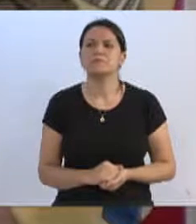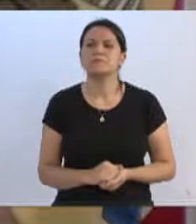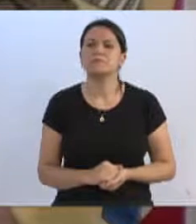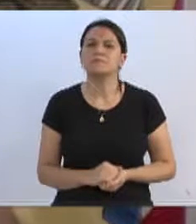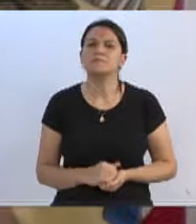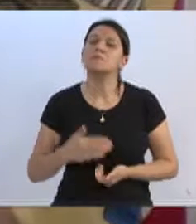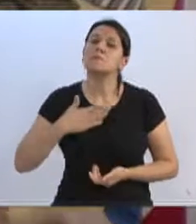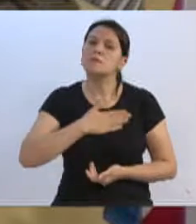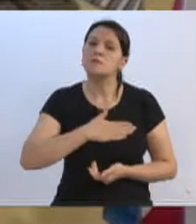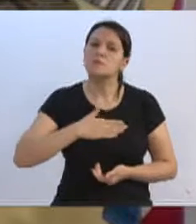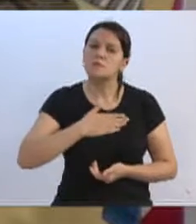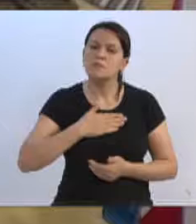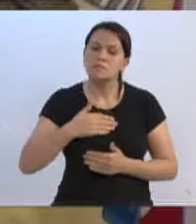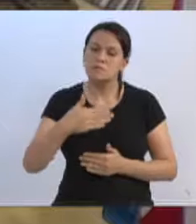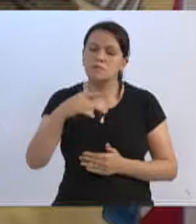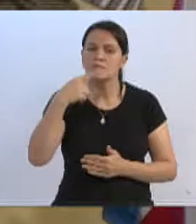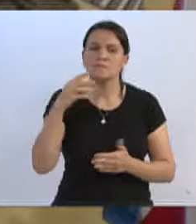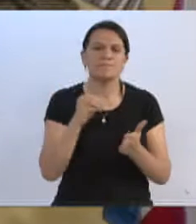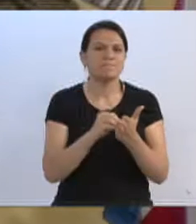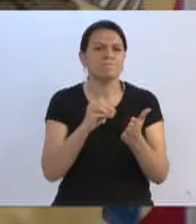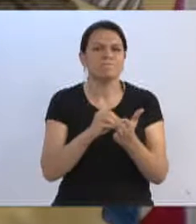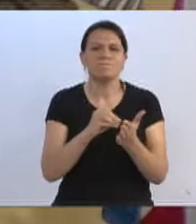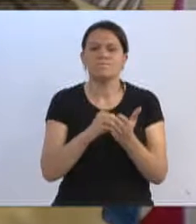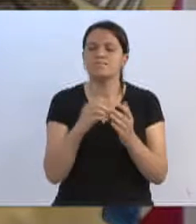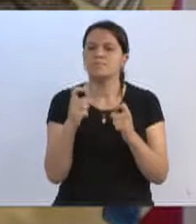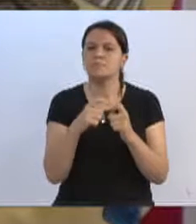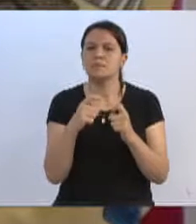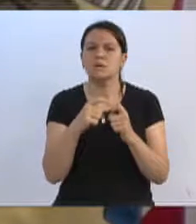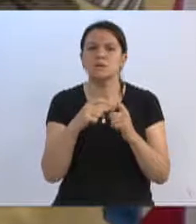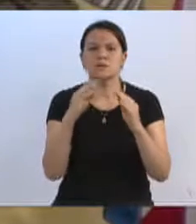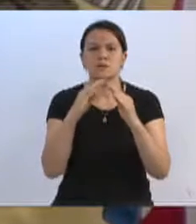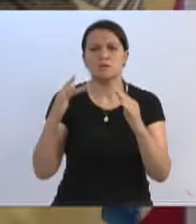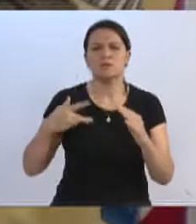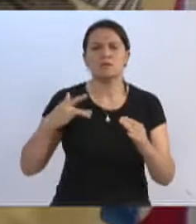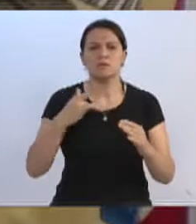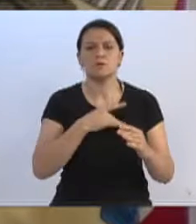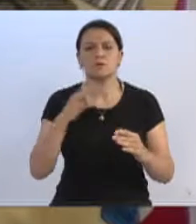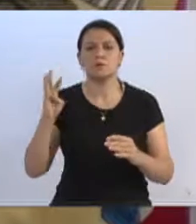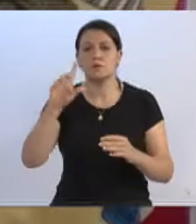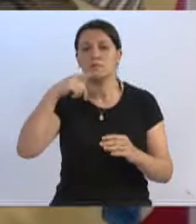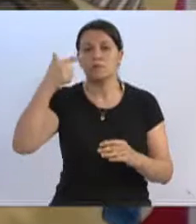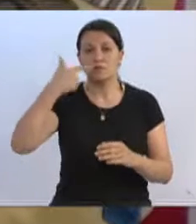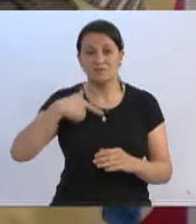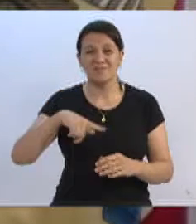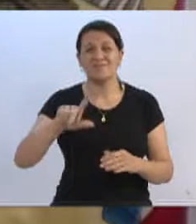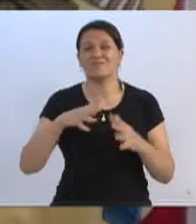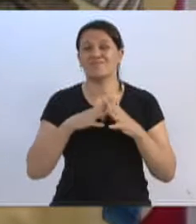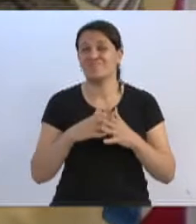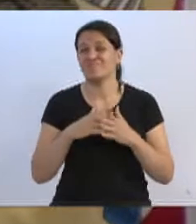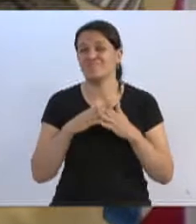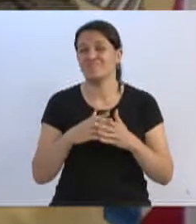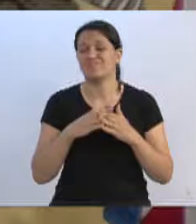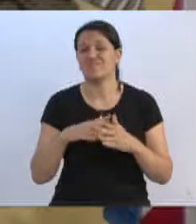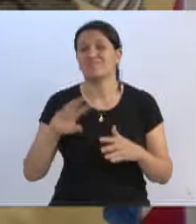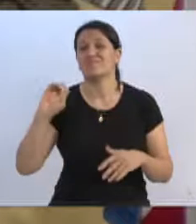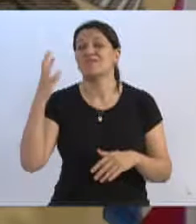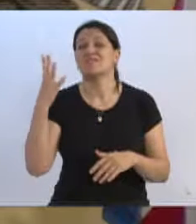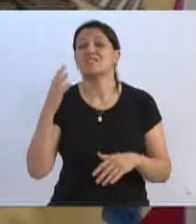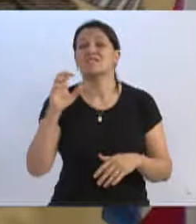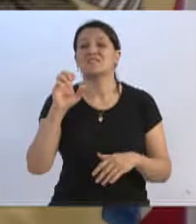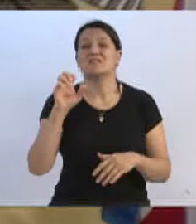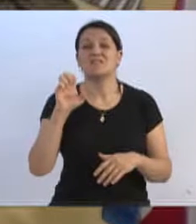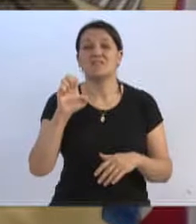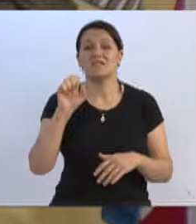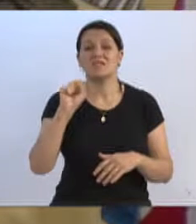Gostaria de iniciar falando sobre a falta de médicos e unidades de saúde de Blumenau, e eu vou novamente falar de situações complicadas que ocorrem, como exemplo, no ESF Arão